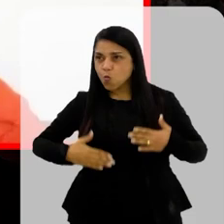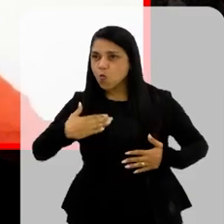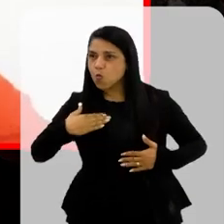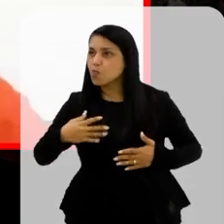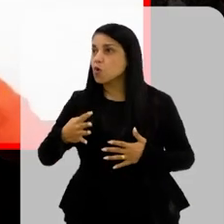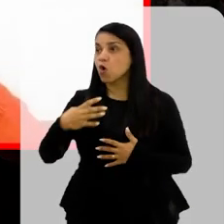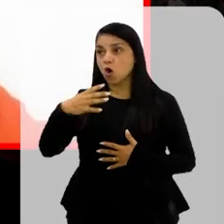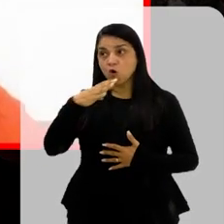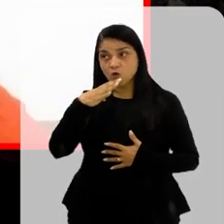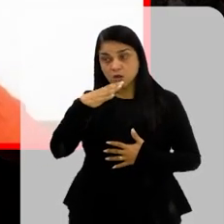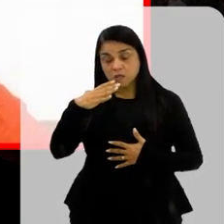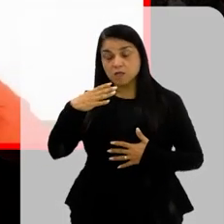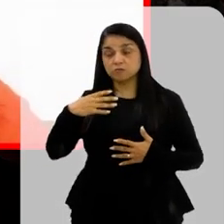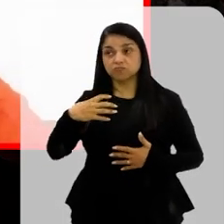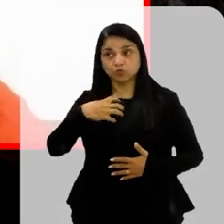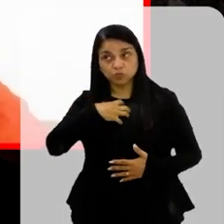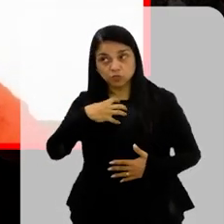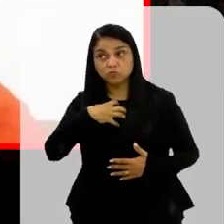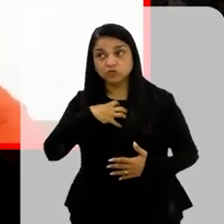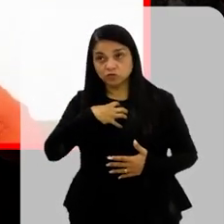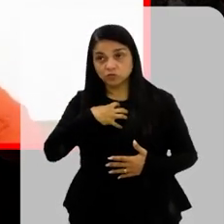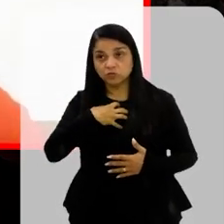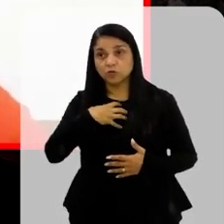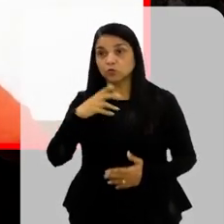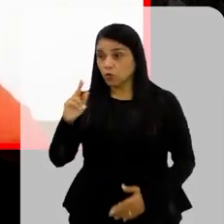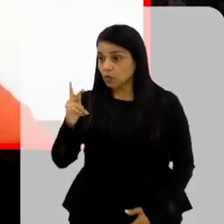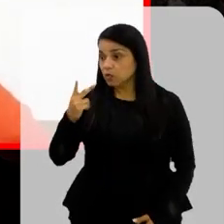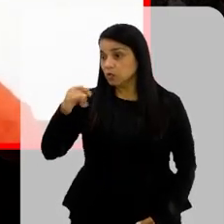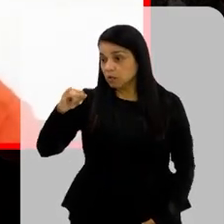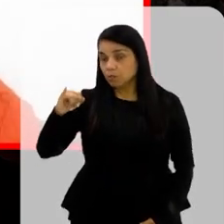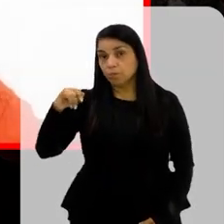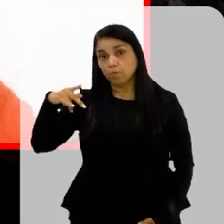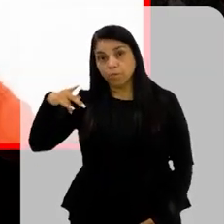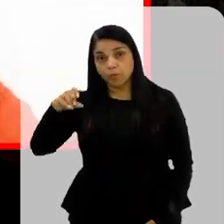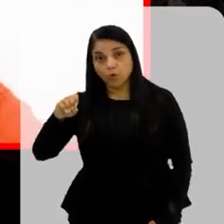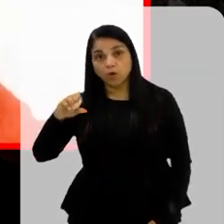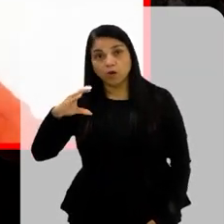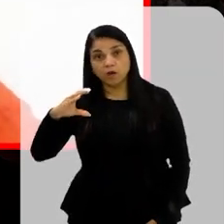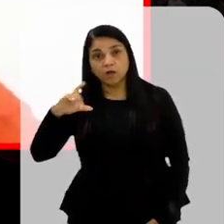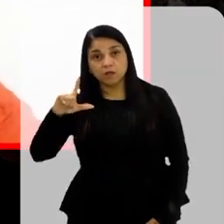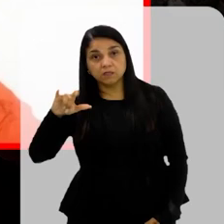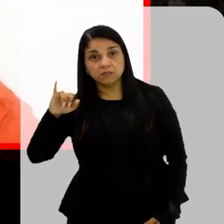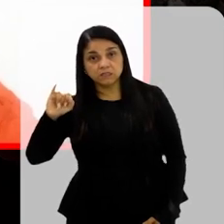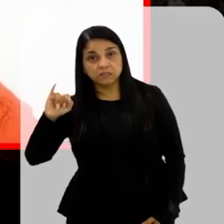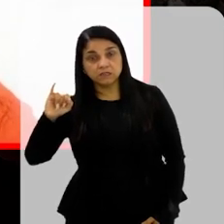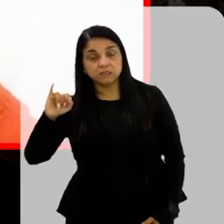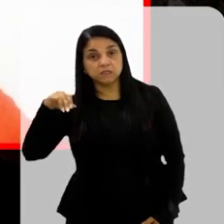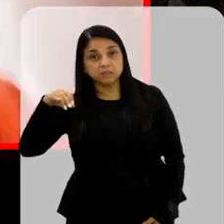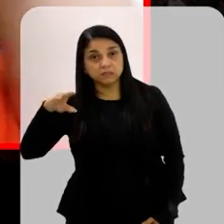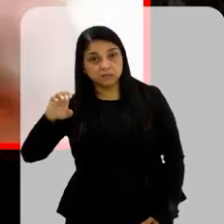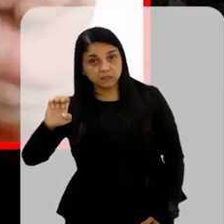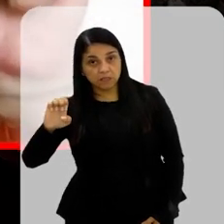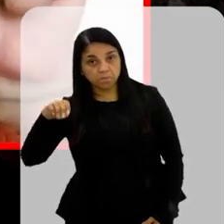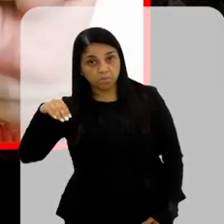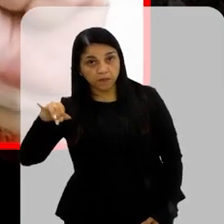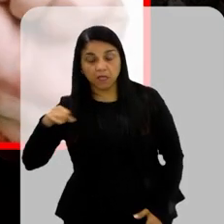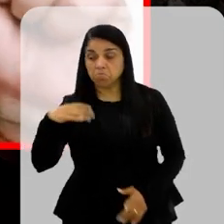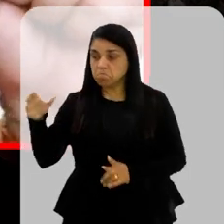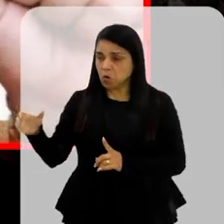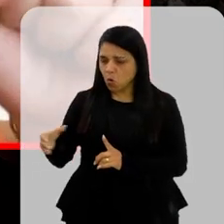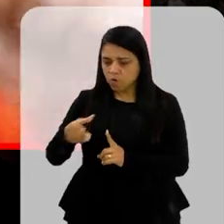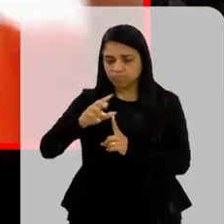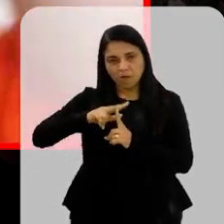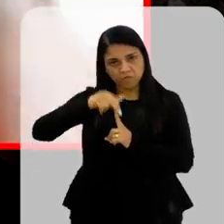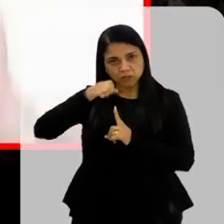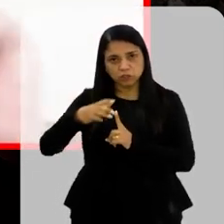corpo Eu conheço Os meus sintomas E eu estou fazendo Uma hipoglicemia Eu não confio Nesses números Pegou o refrigerante Da minha